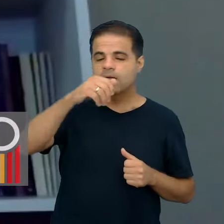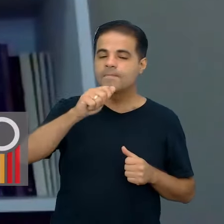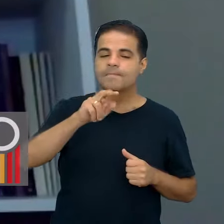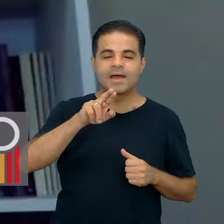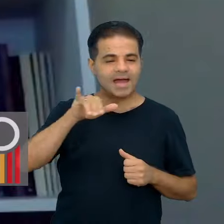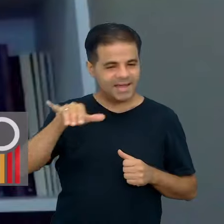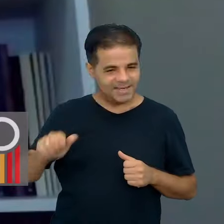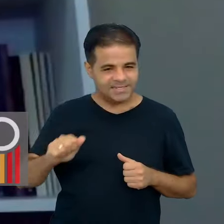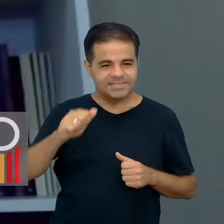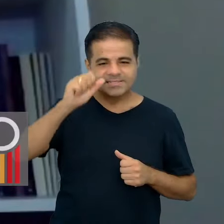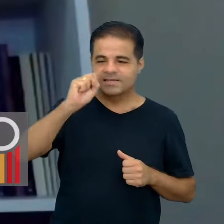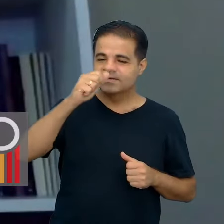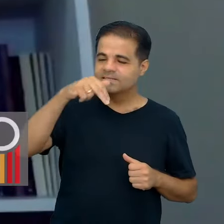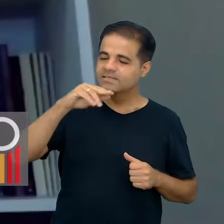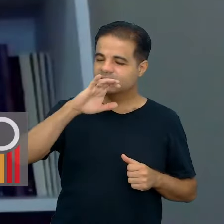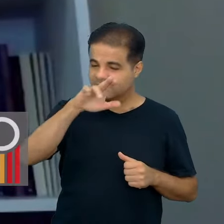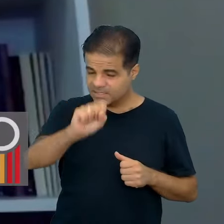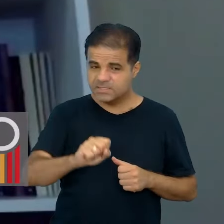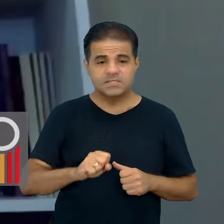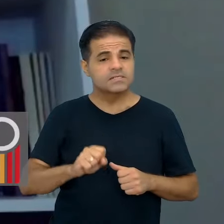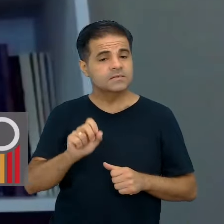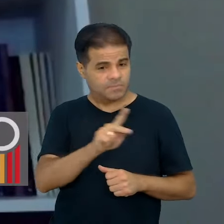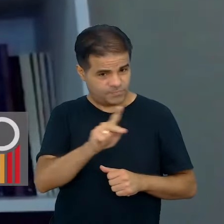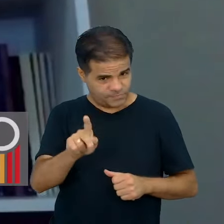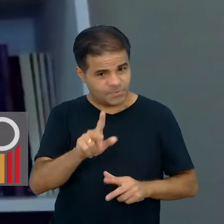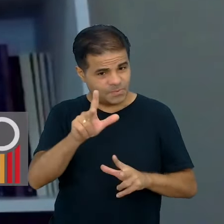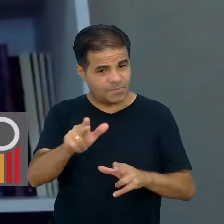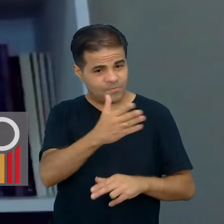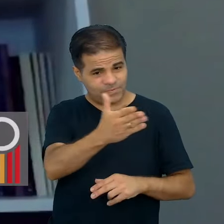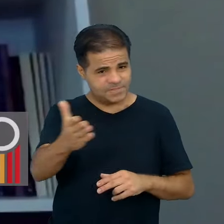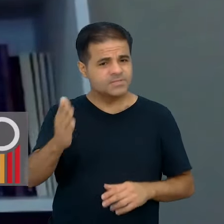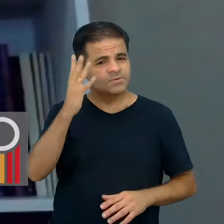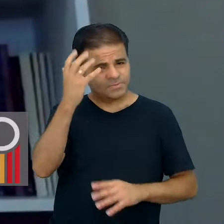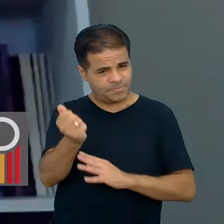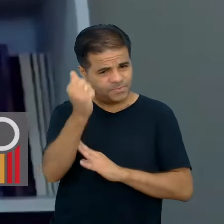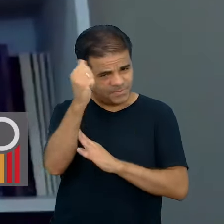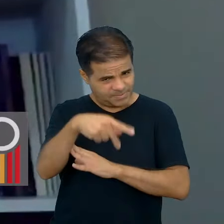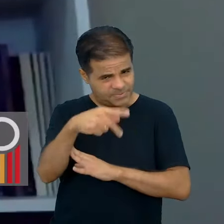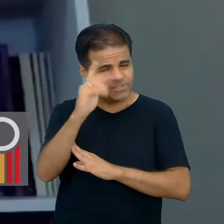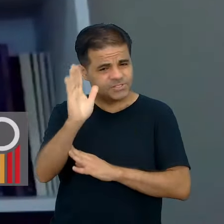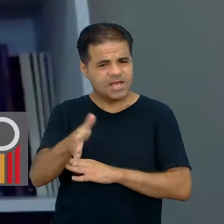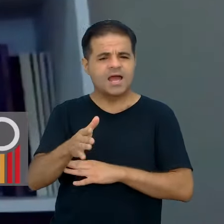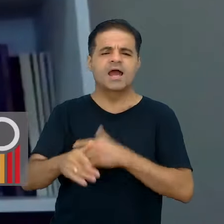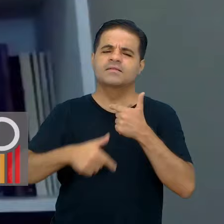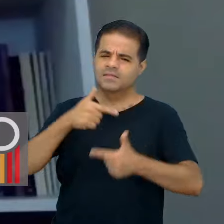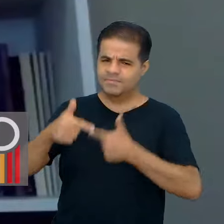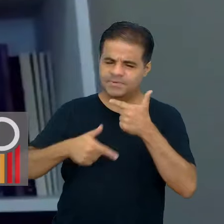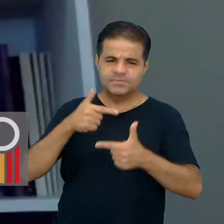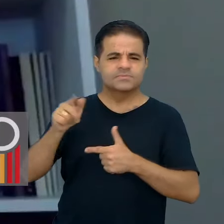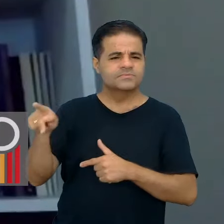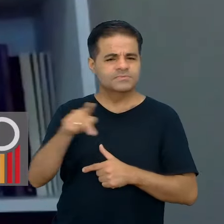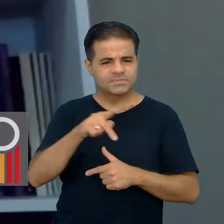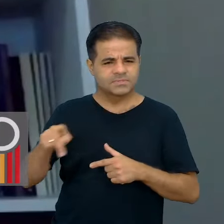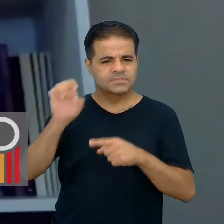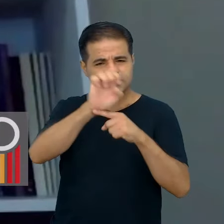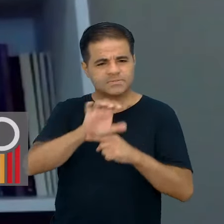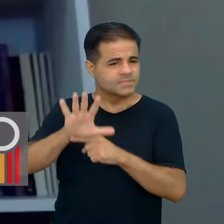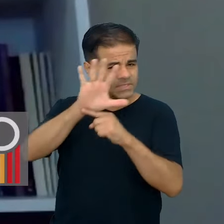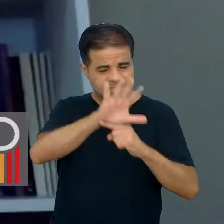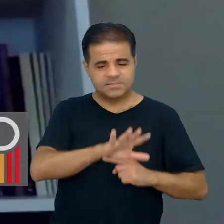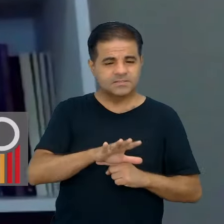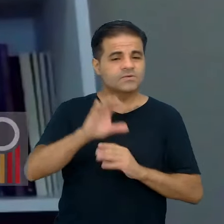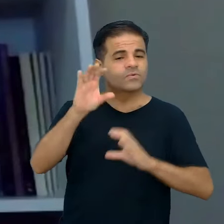Mato Sanches, professora assim como vocês, já sou aposentada, mas já atuei também como professora do Estado,